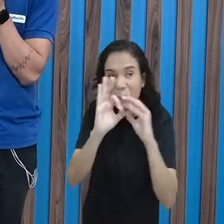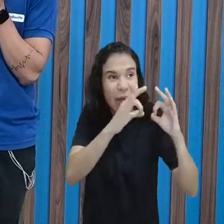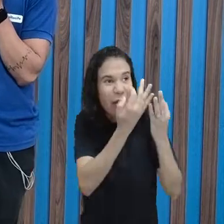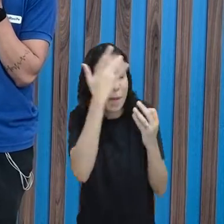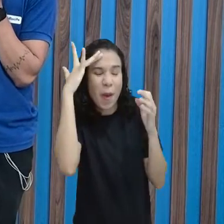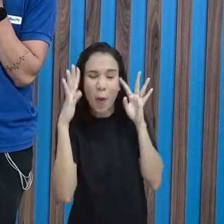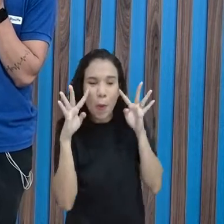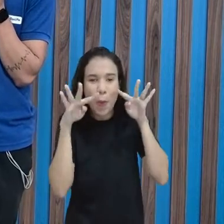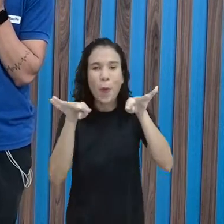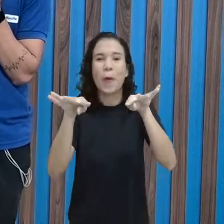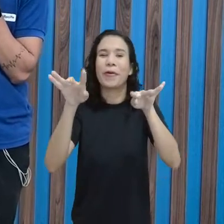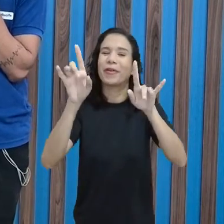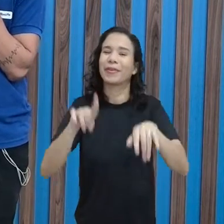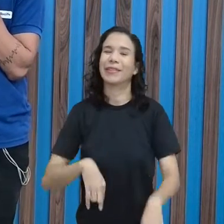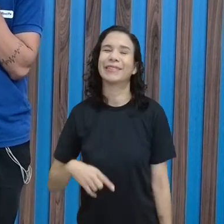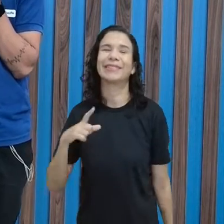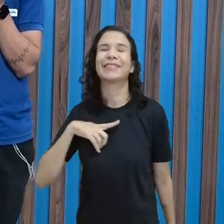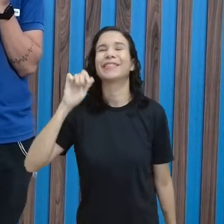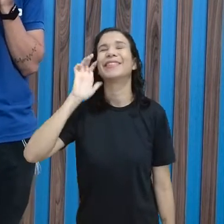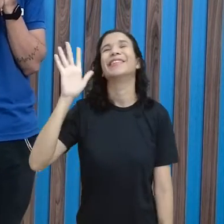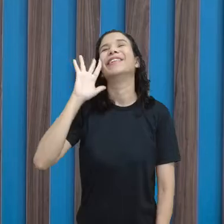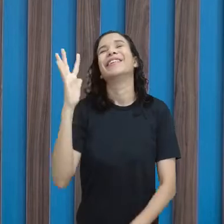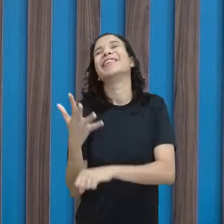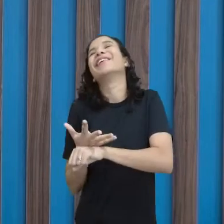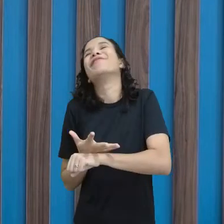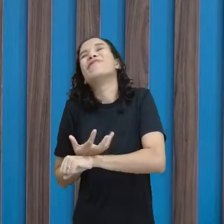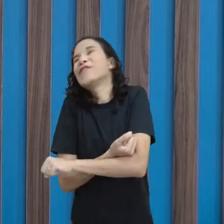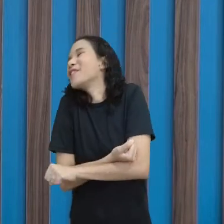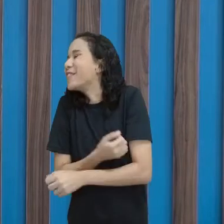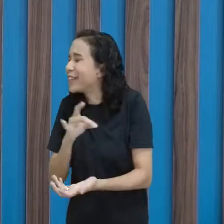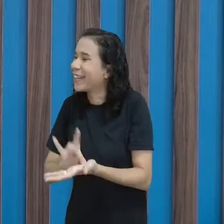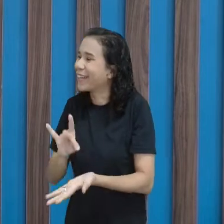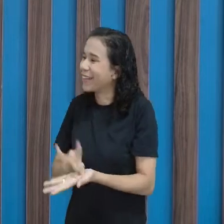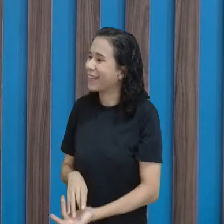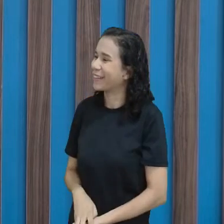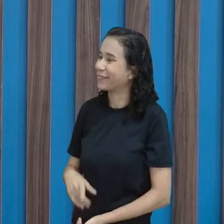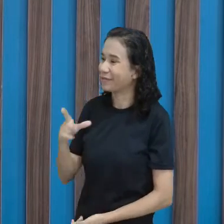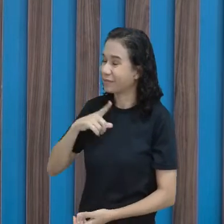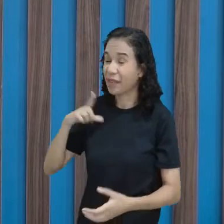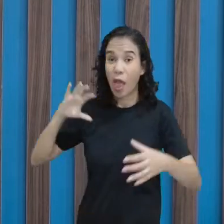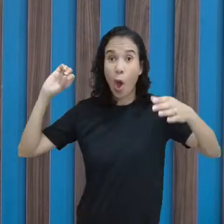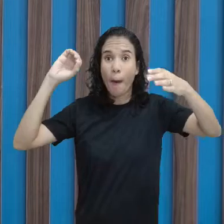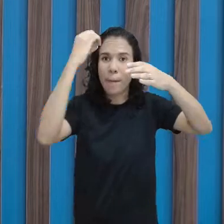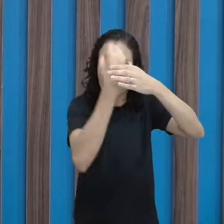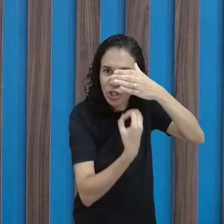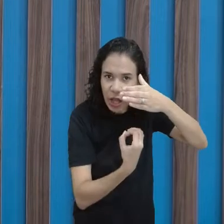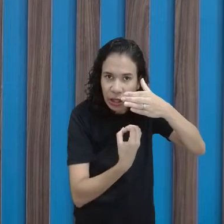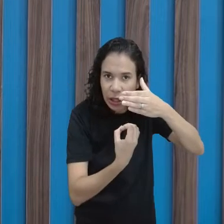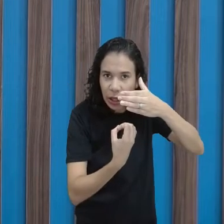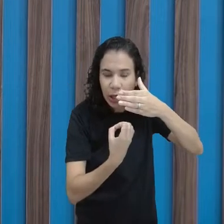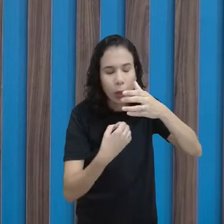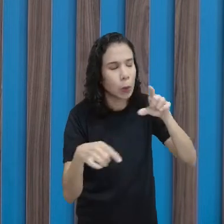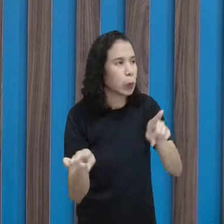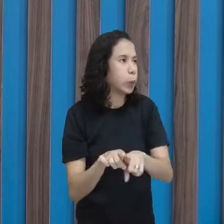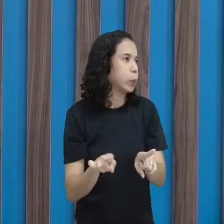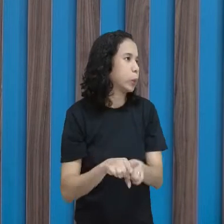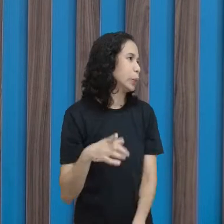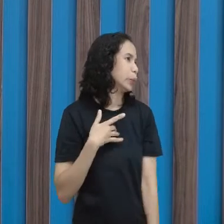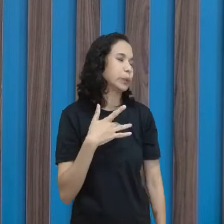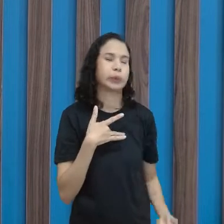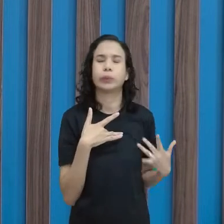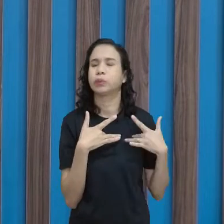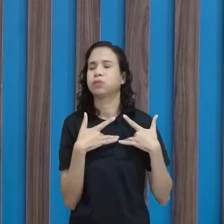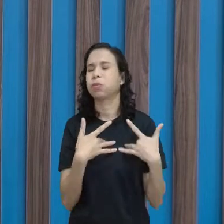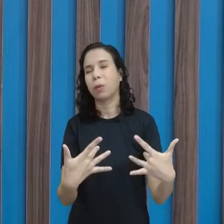ali perto, ah, eu não consigo nem pensar, assim, emoção. O basquete paralímpico também, meu Deus, eu sou apaixonada.